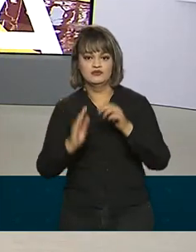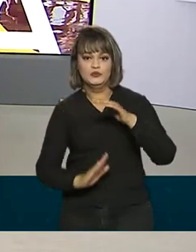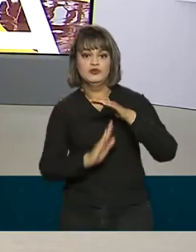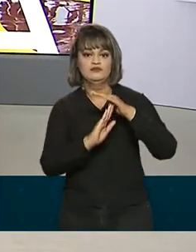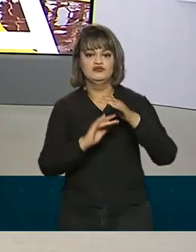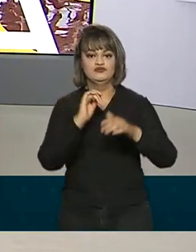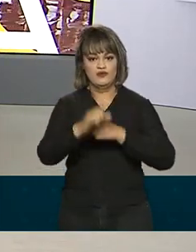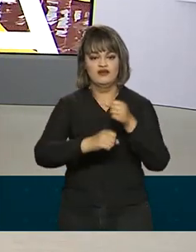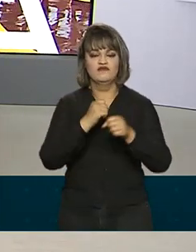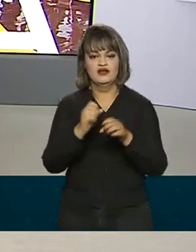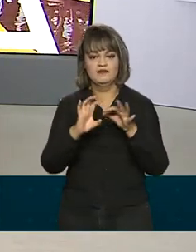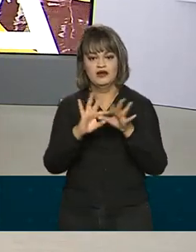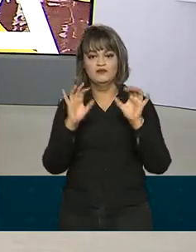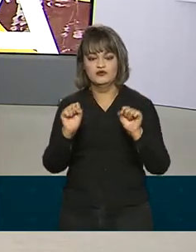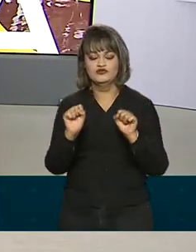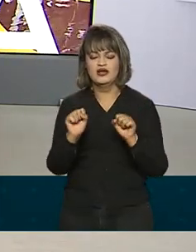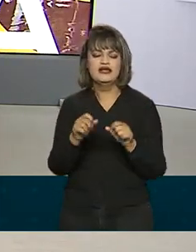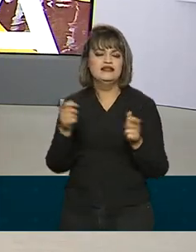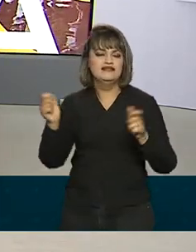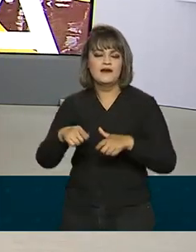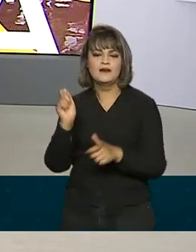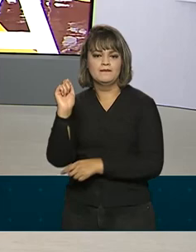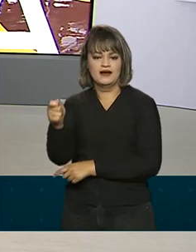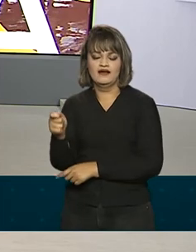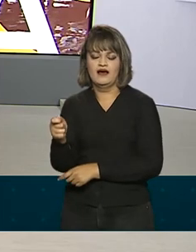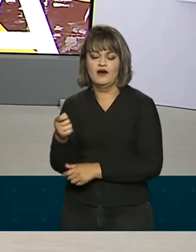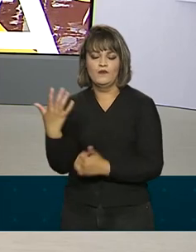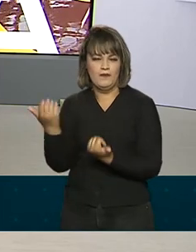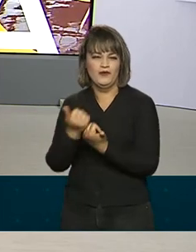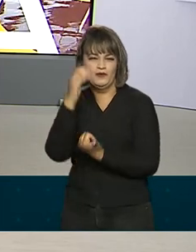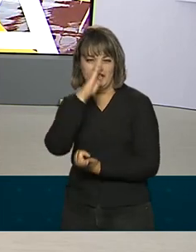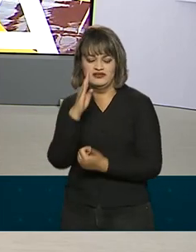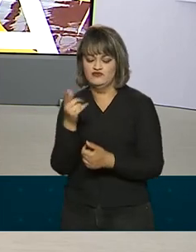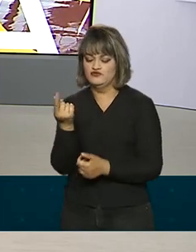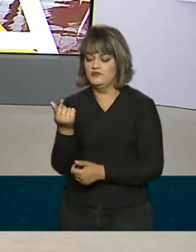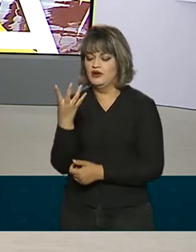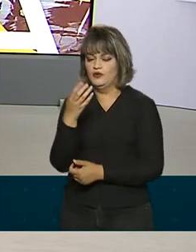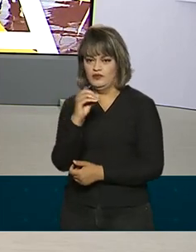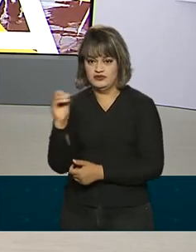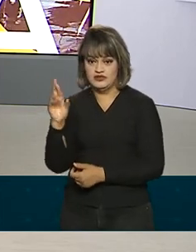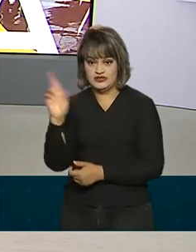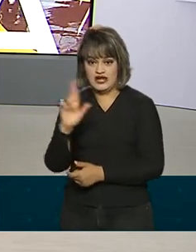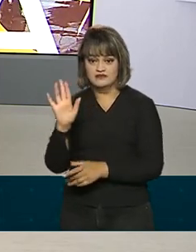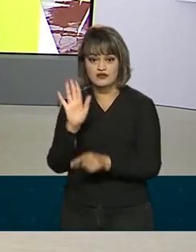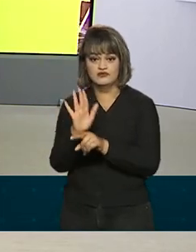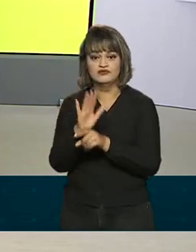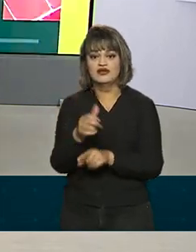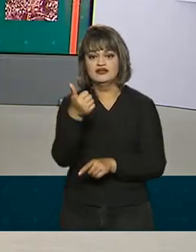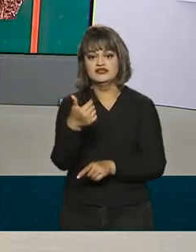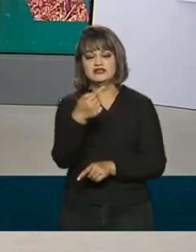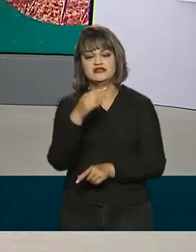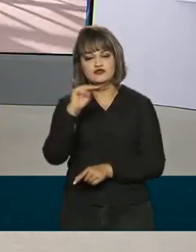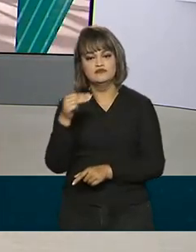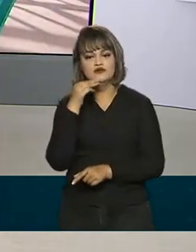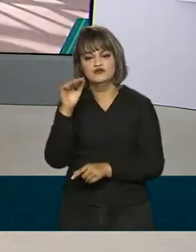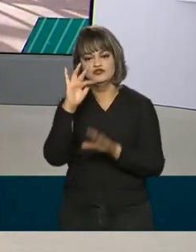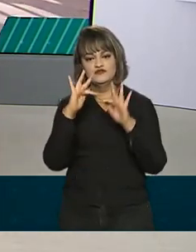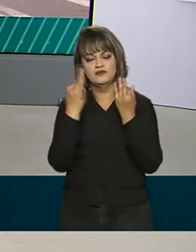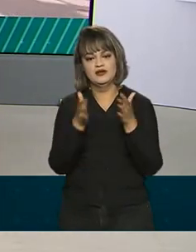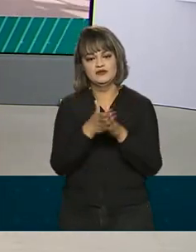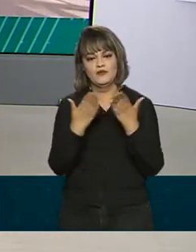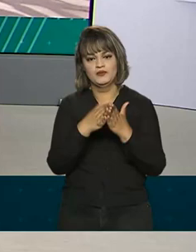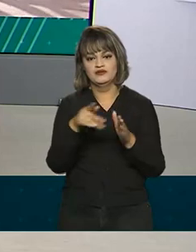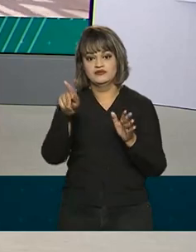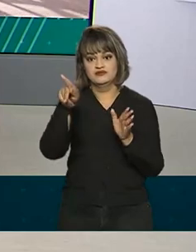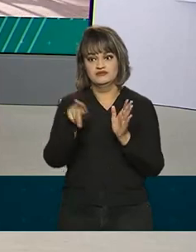PEC vai permitir o pagamento do Auxílio Brasil no valor de 400 reais para 17 milhões de famílias de baixa renda